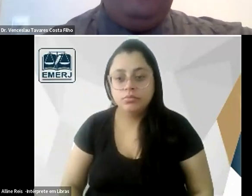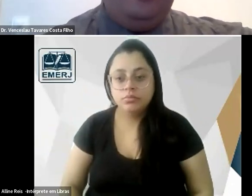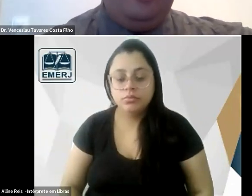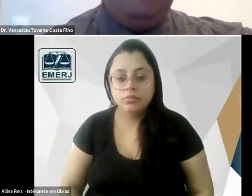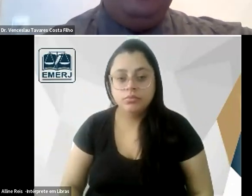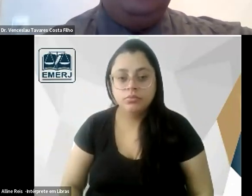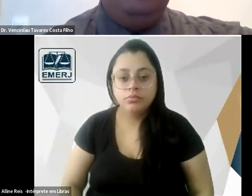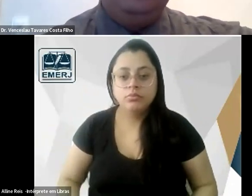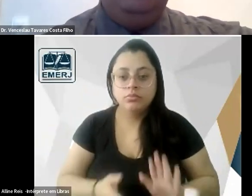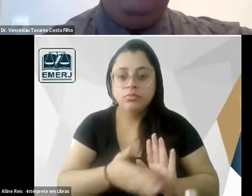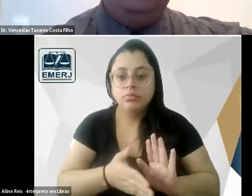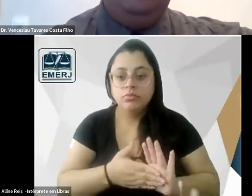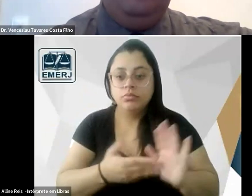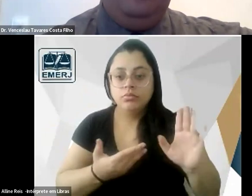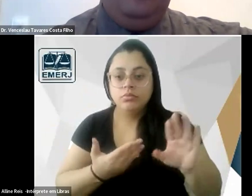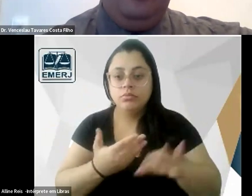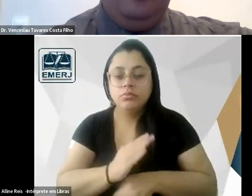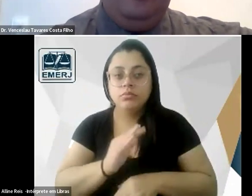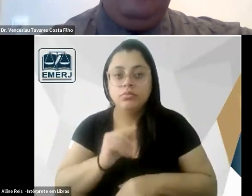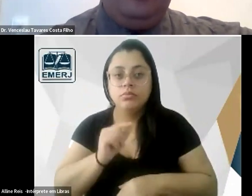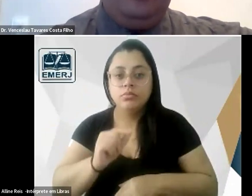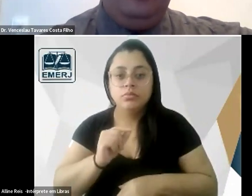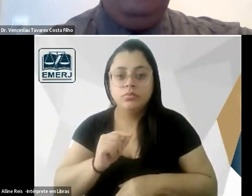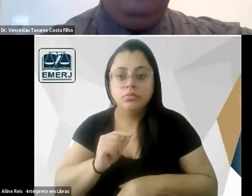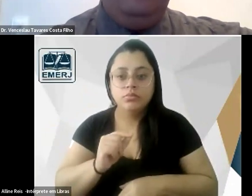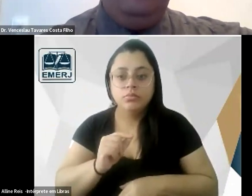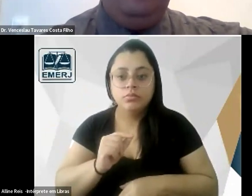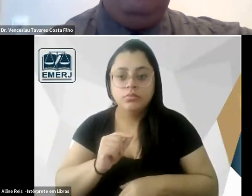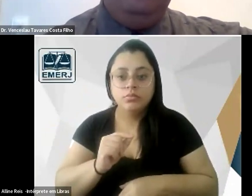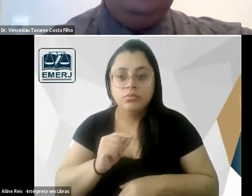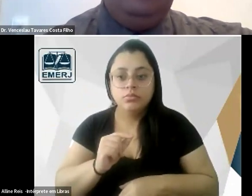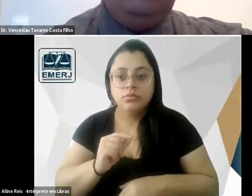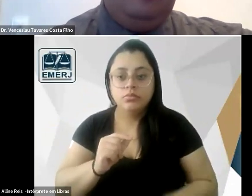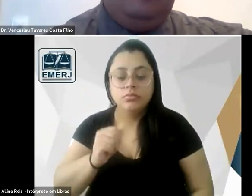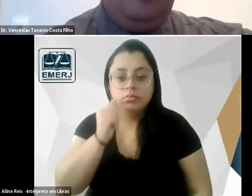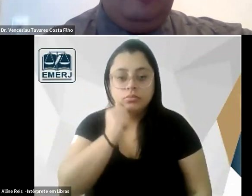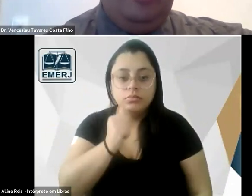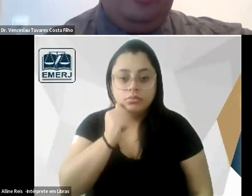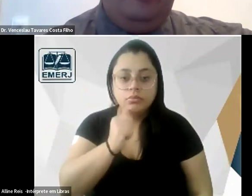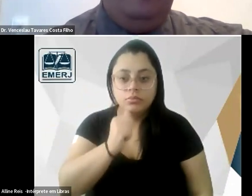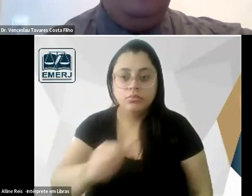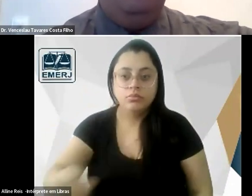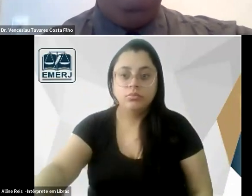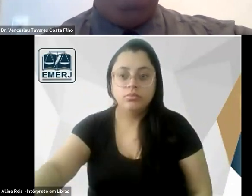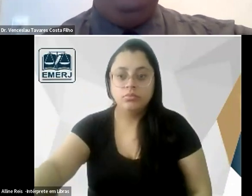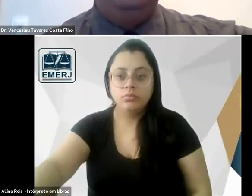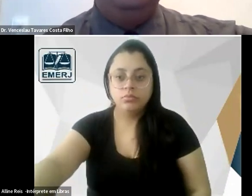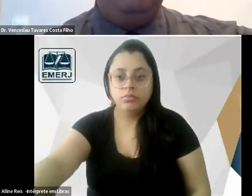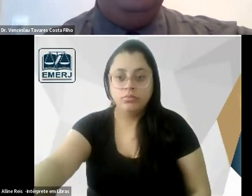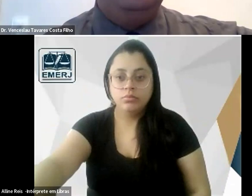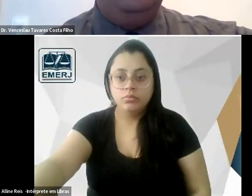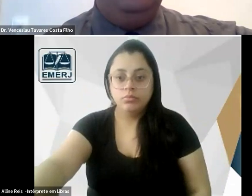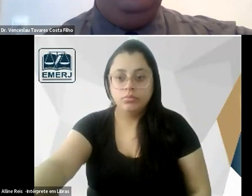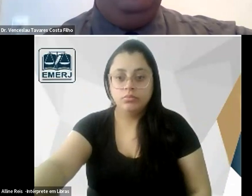propõe a aprovação de uma subvenção para que uma moça uma mulher vá